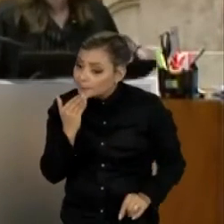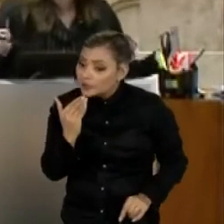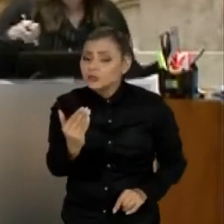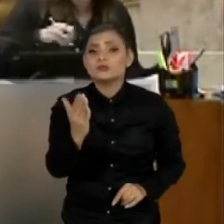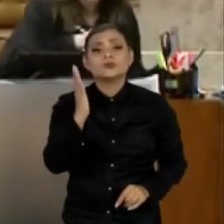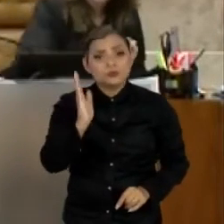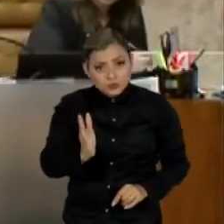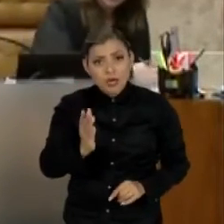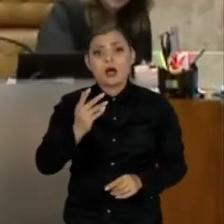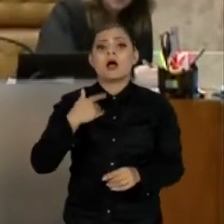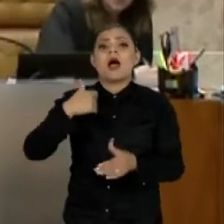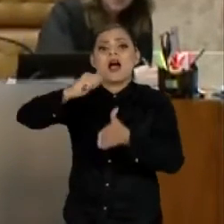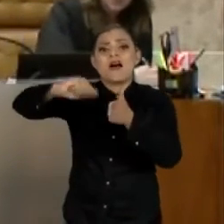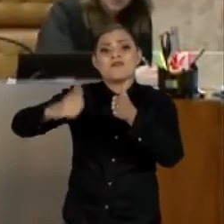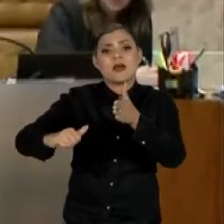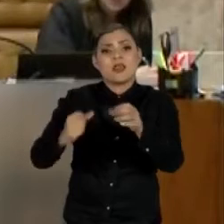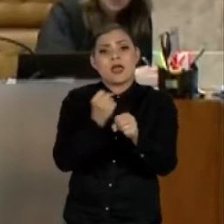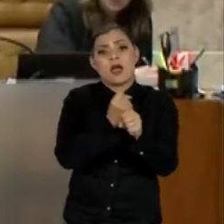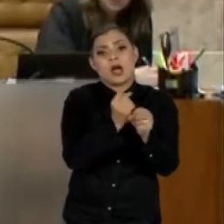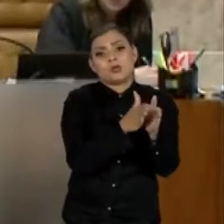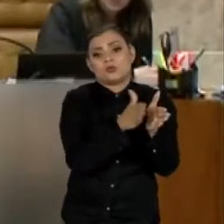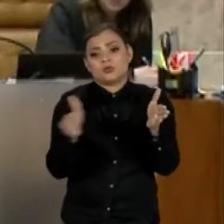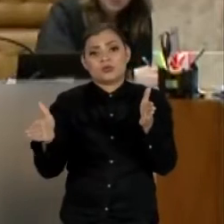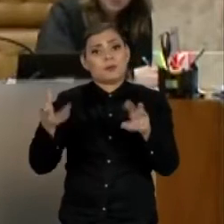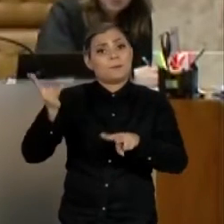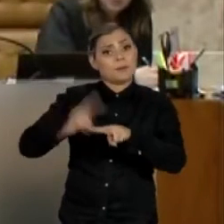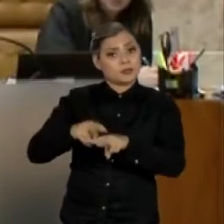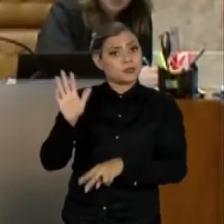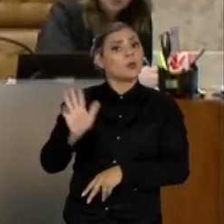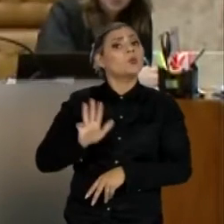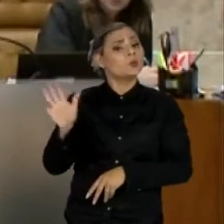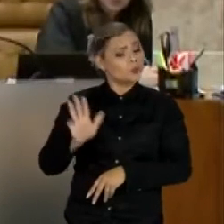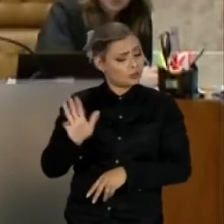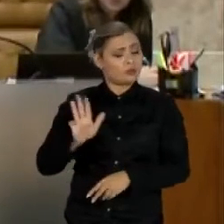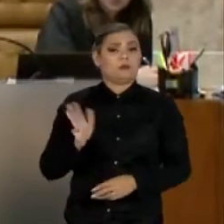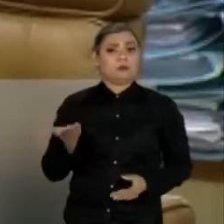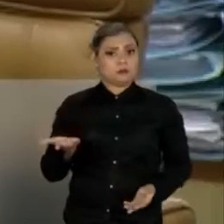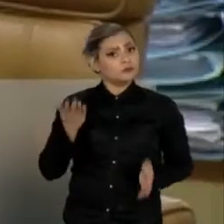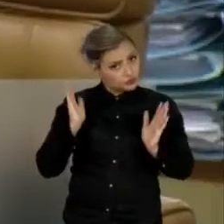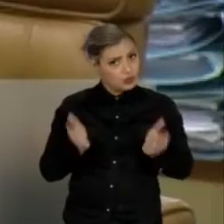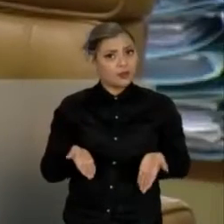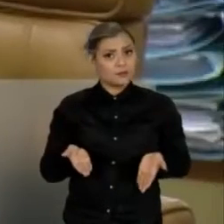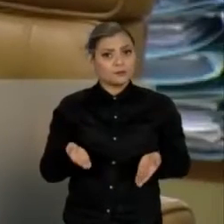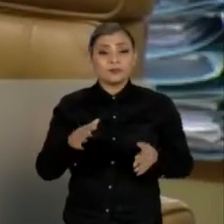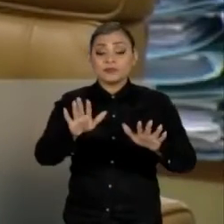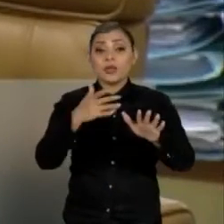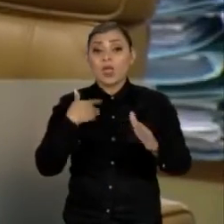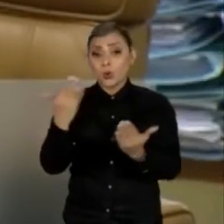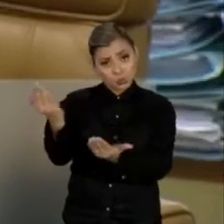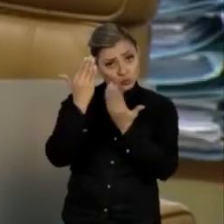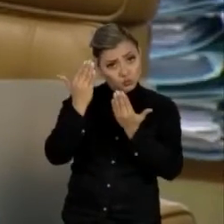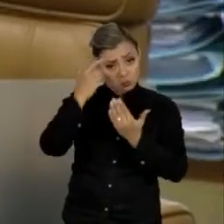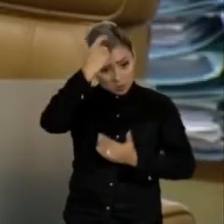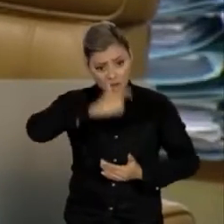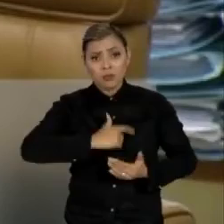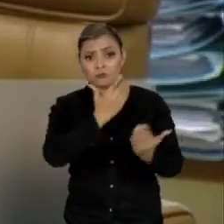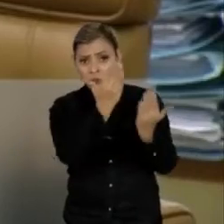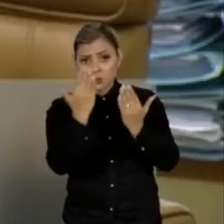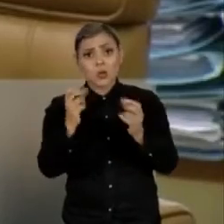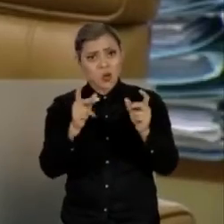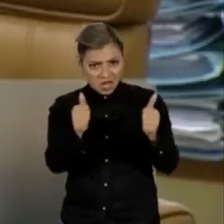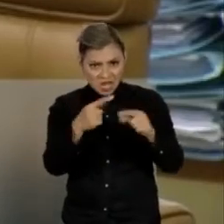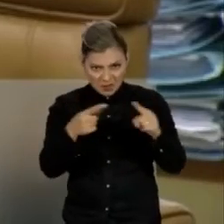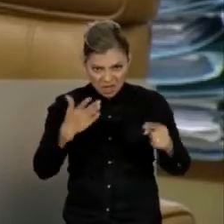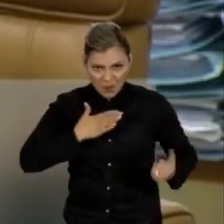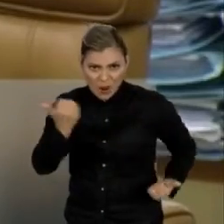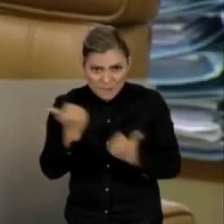progressão de regime da pena do ex-presidente Lula. Eu posso ser suspeito de tudo, menos